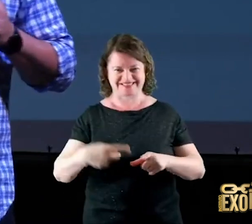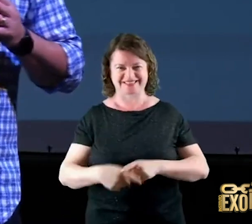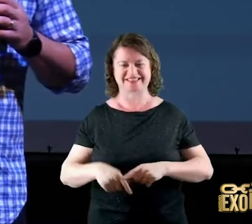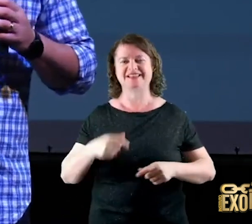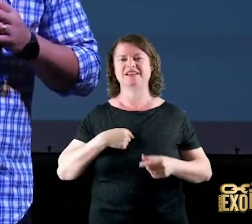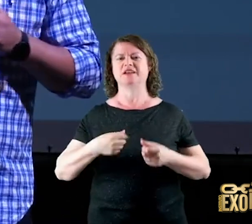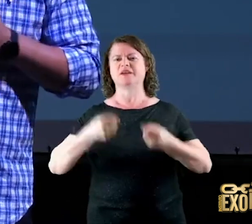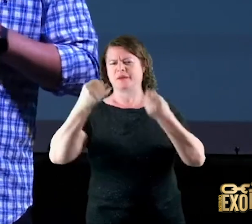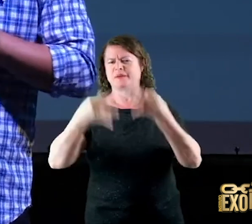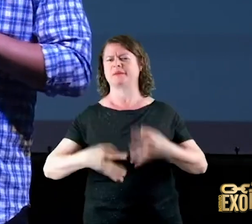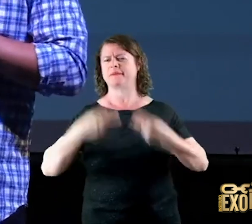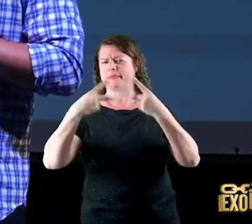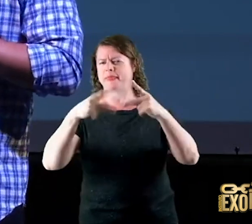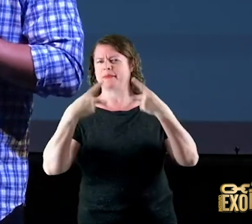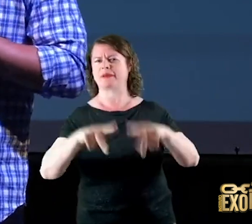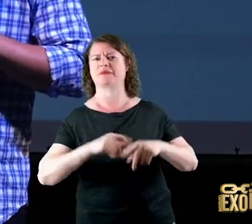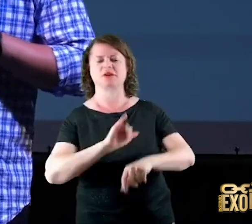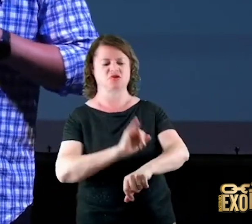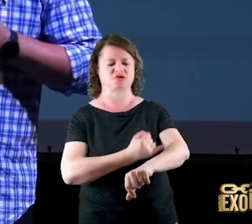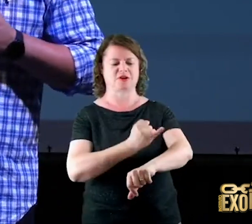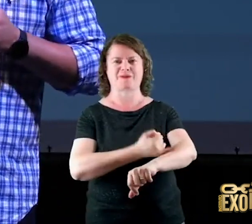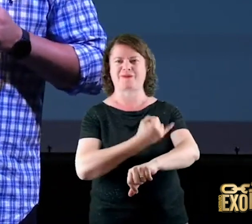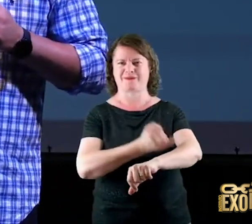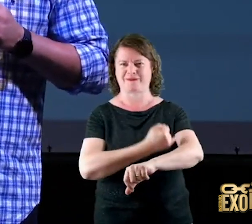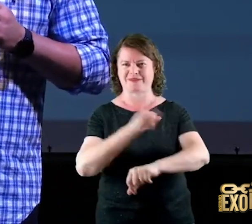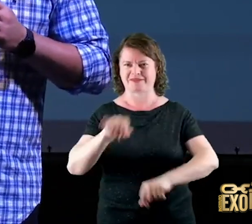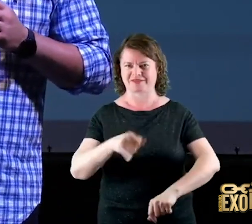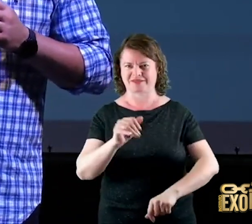penso um camarada assim que eu acho ele muito engraçado